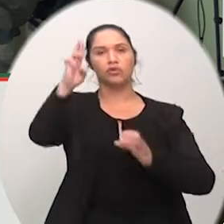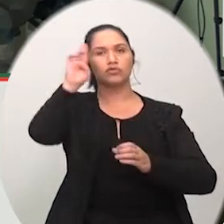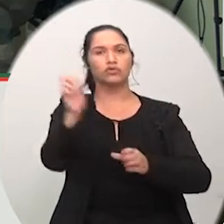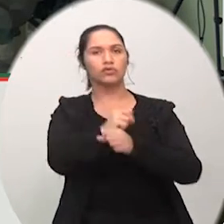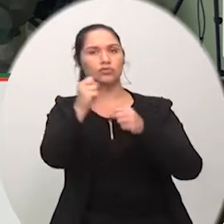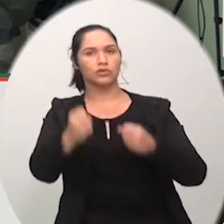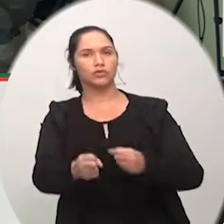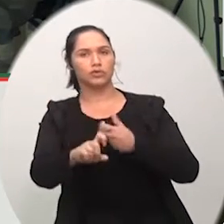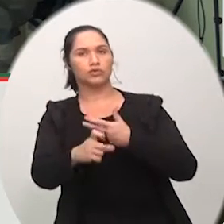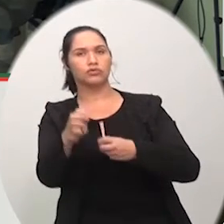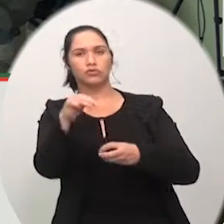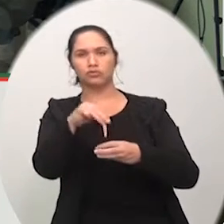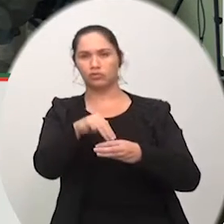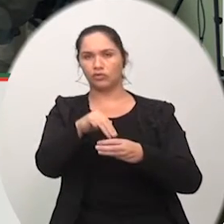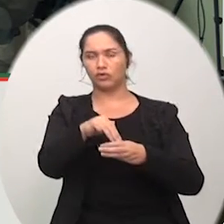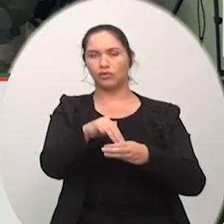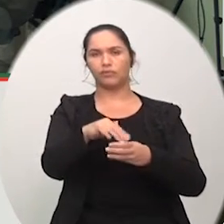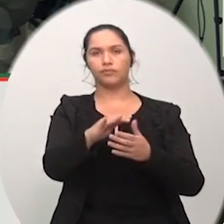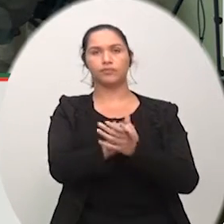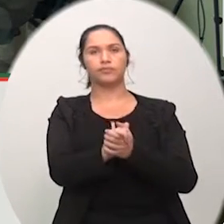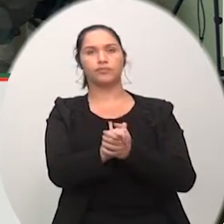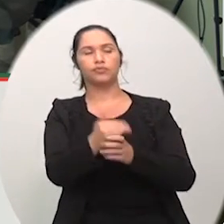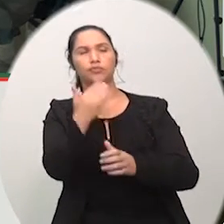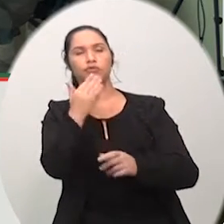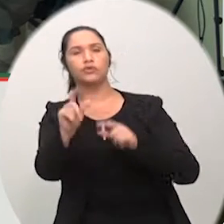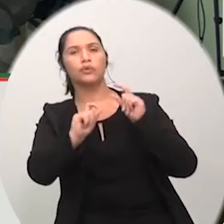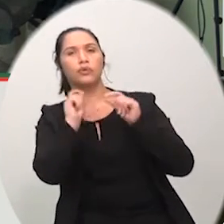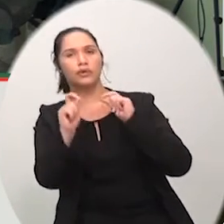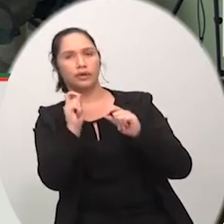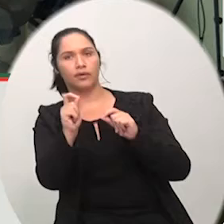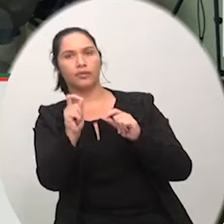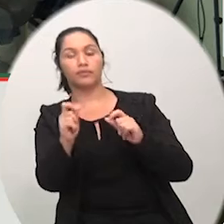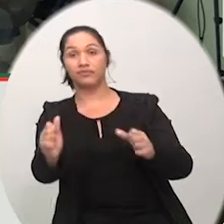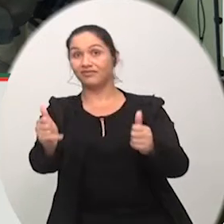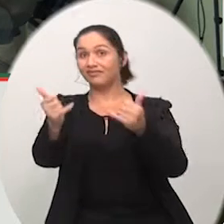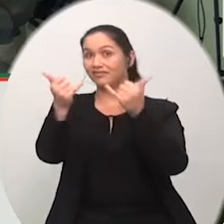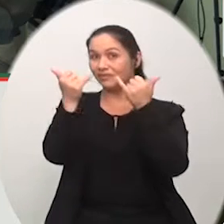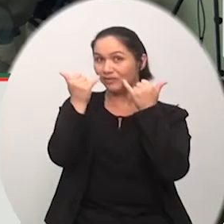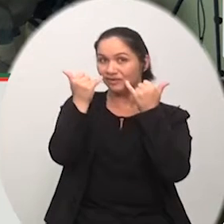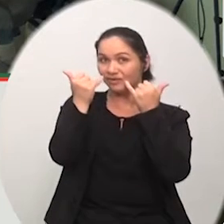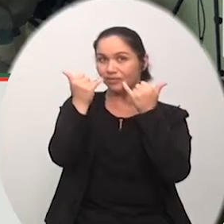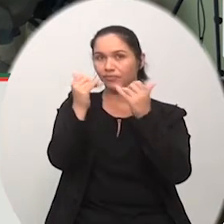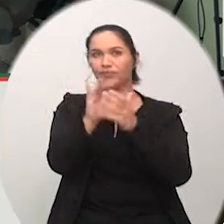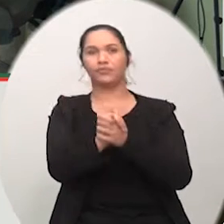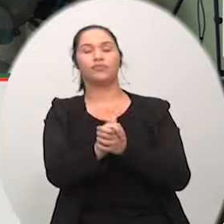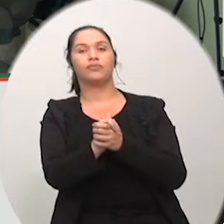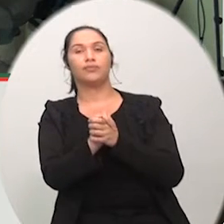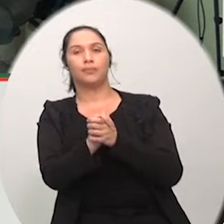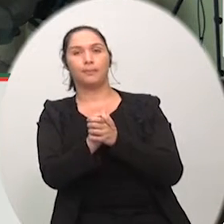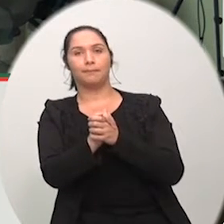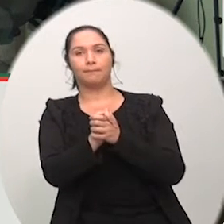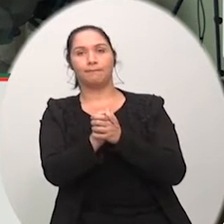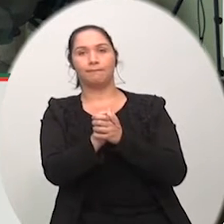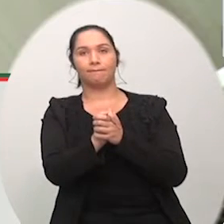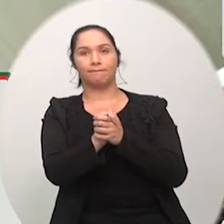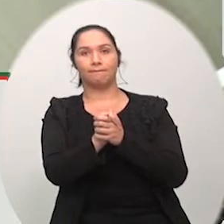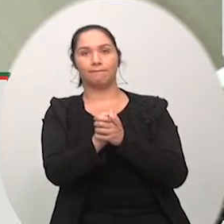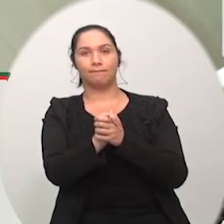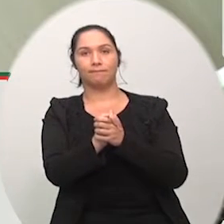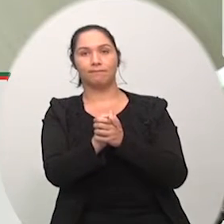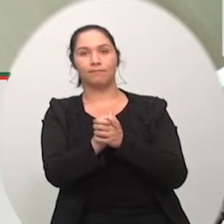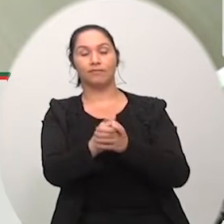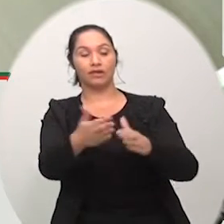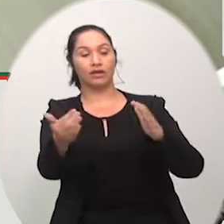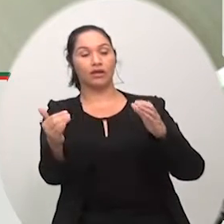ao chefe do poder executivo municipal solicitando a seguinte informação existe a possibilidade de ampliação do